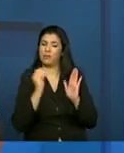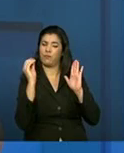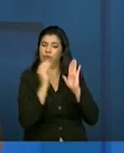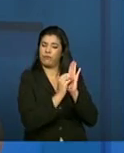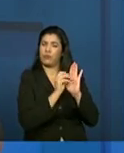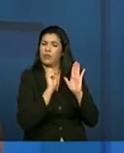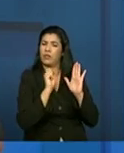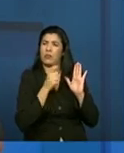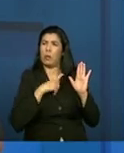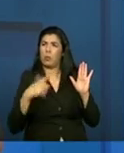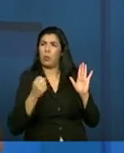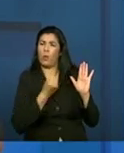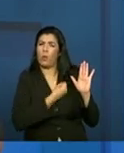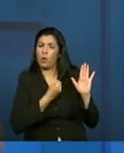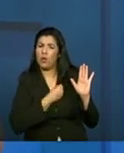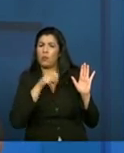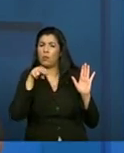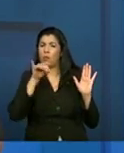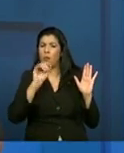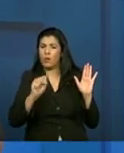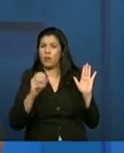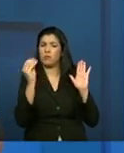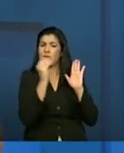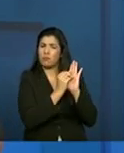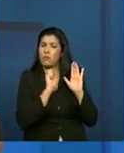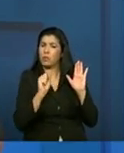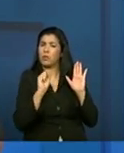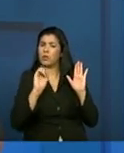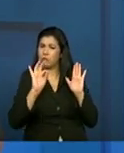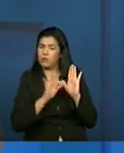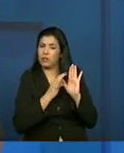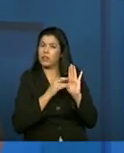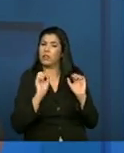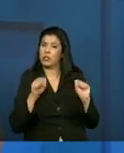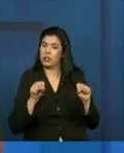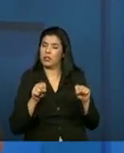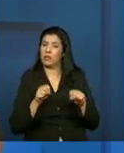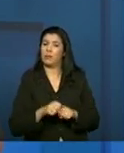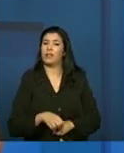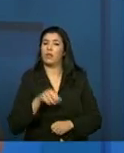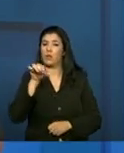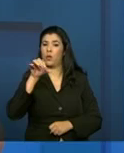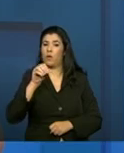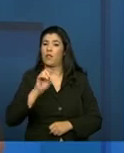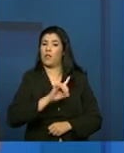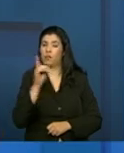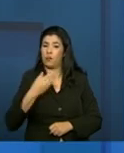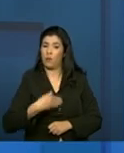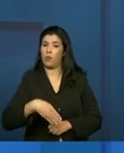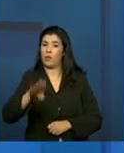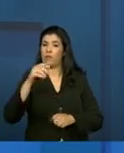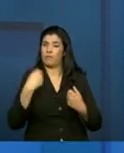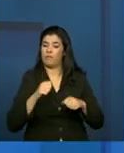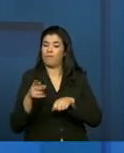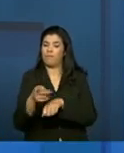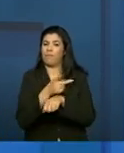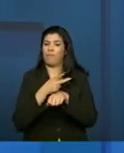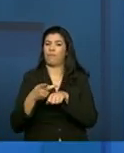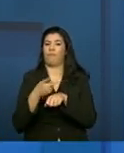3 meses, 90 dias, é necessário que se faça a adaptação, a busca, né, que faça o